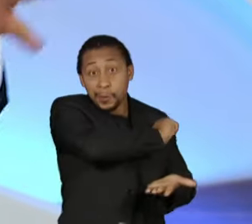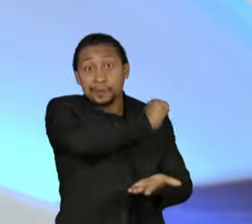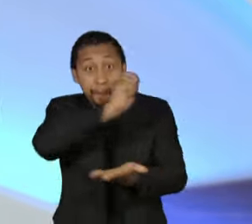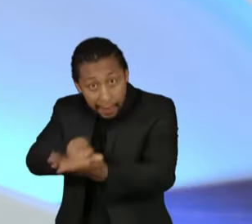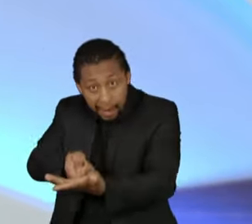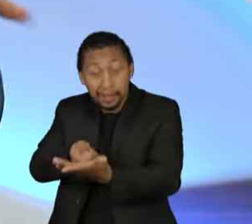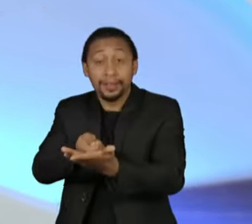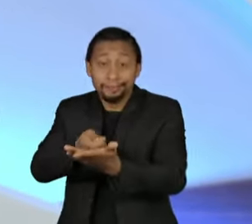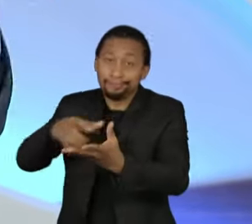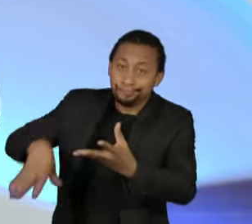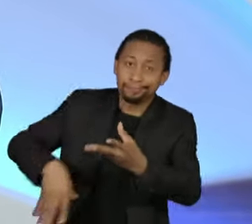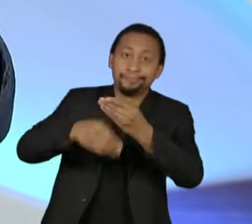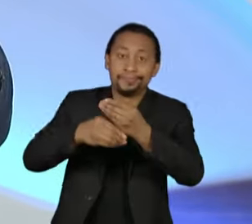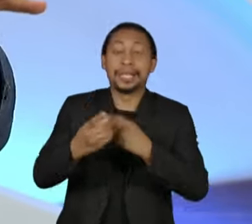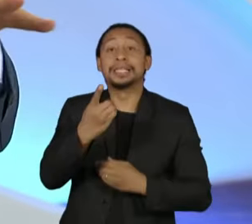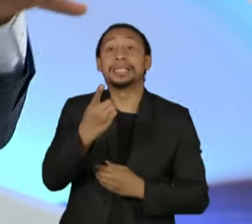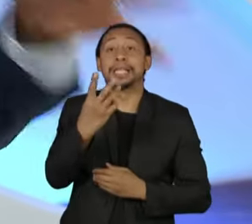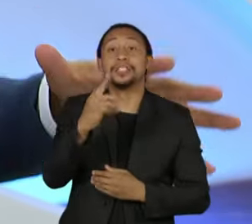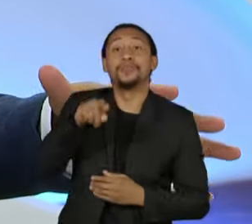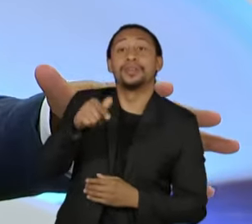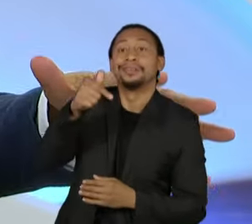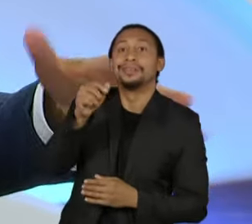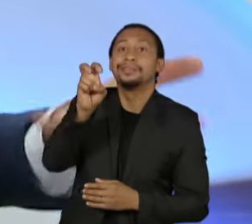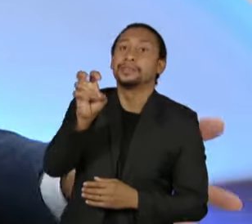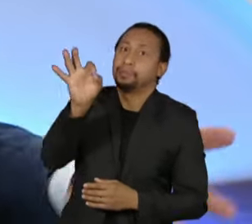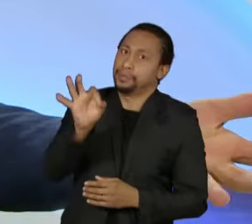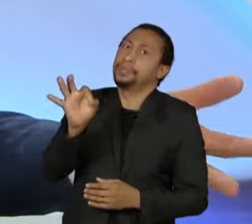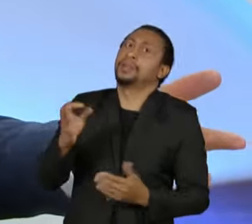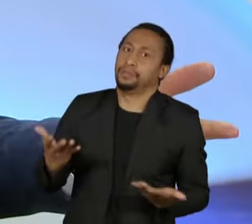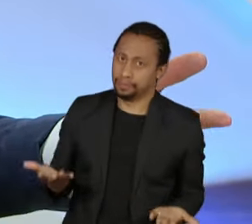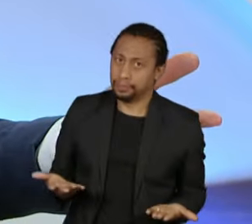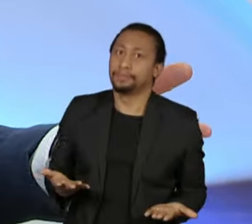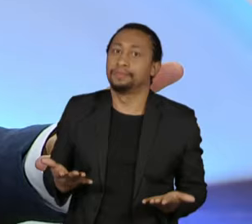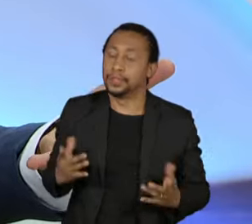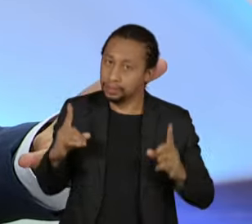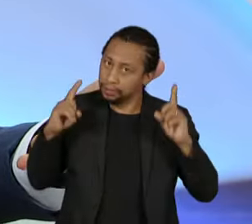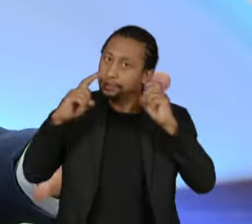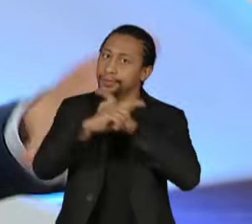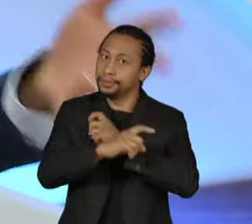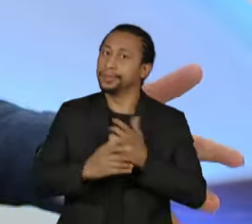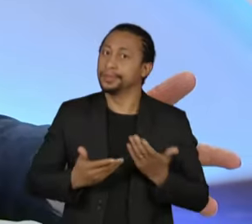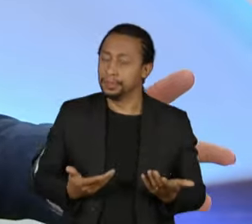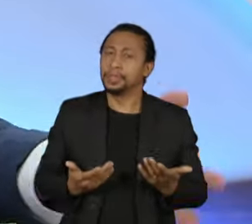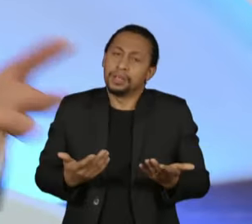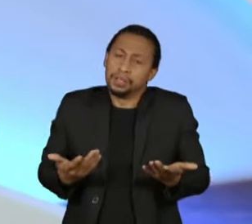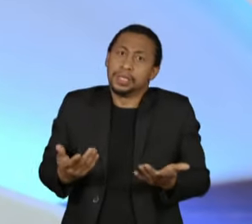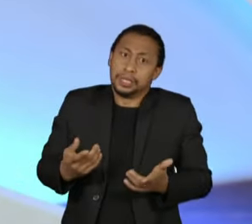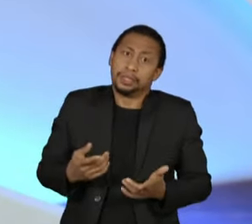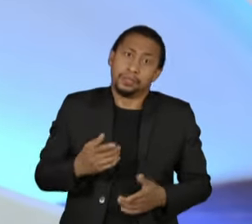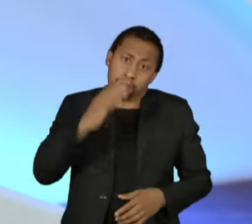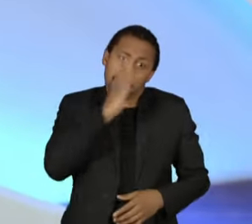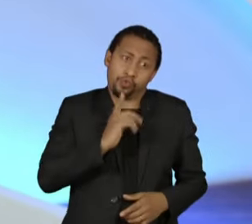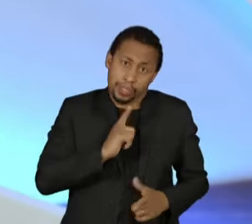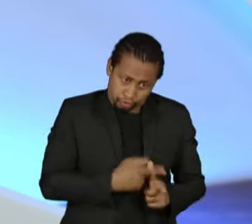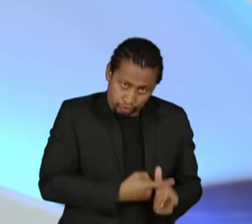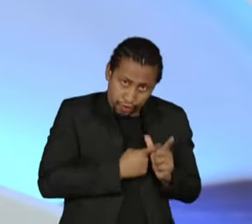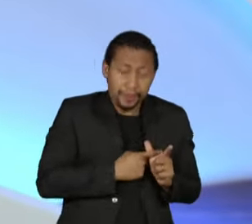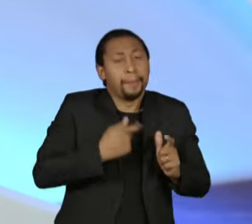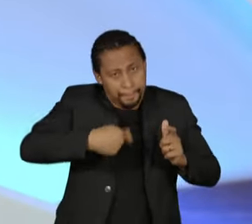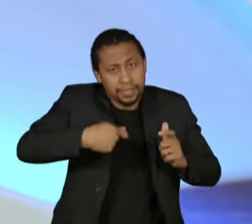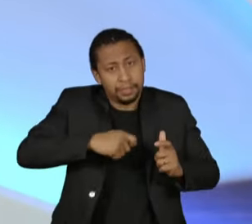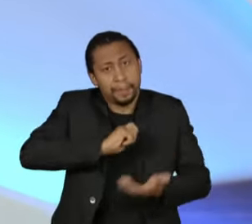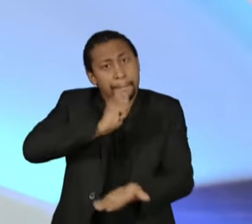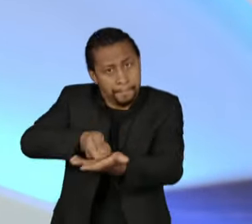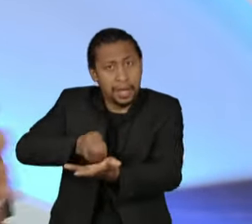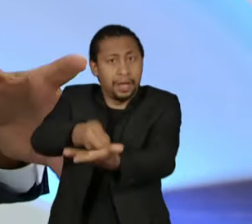toda essa coisa do teto, qual é a preocupação? Em honrar, claro, nós queremos honrar. Está devendo, tem que honrar. E,